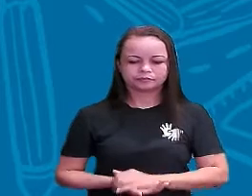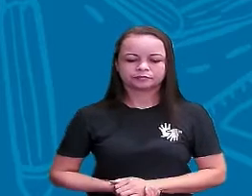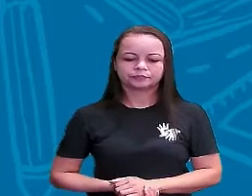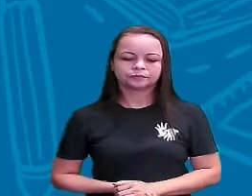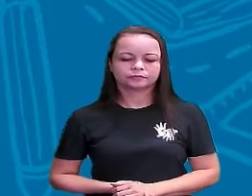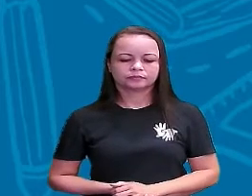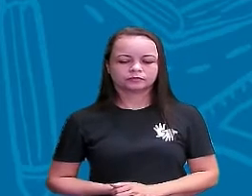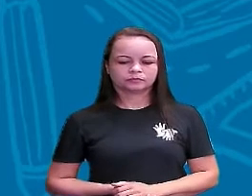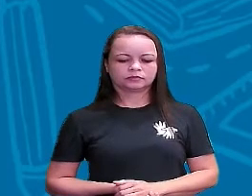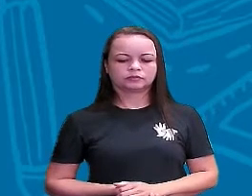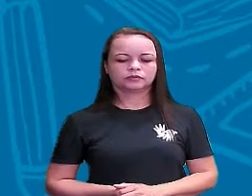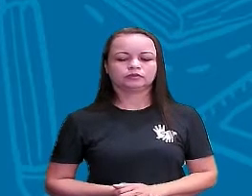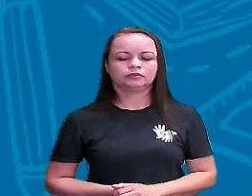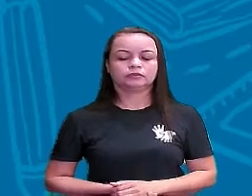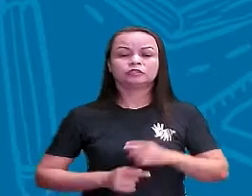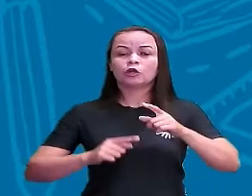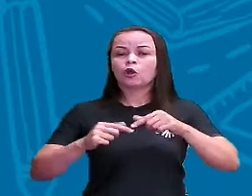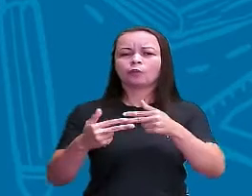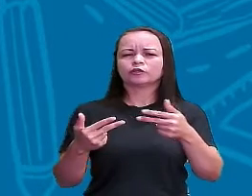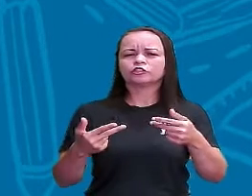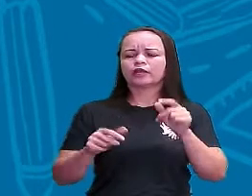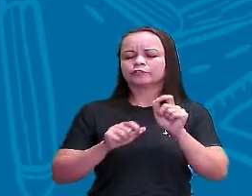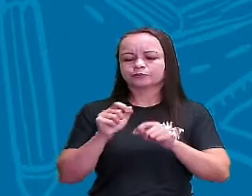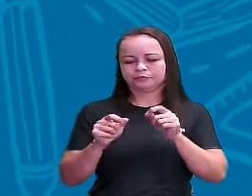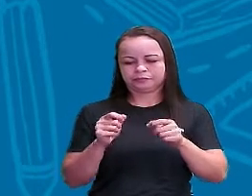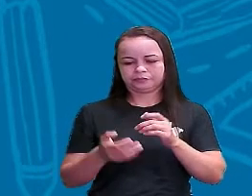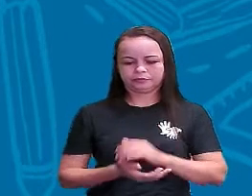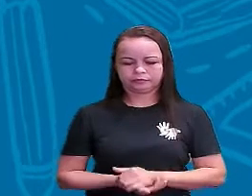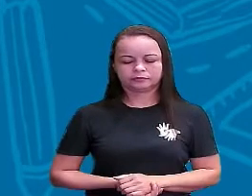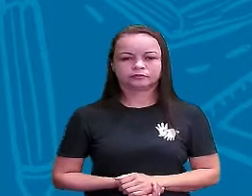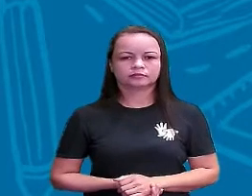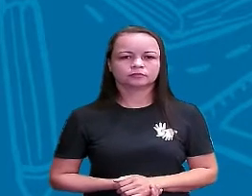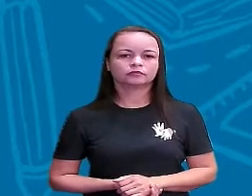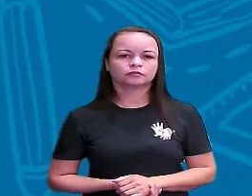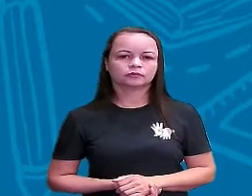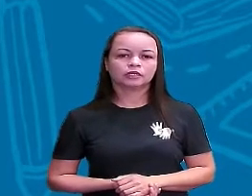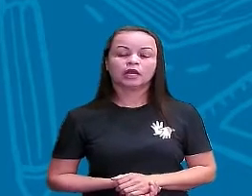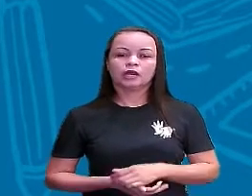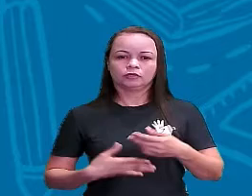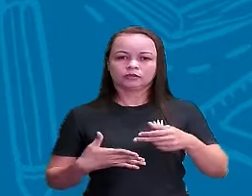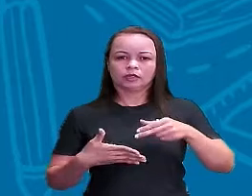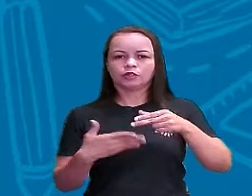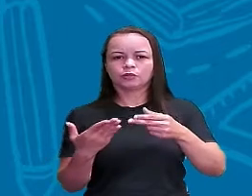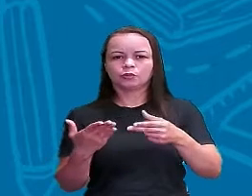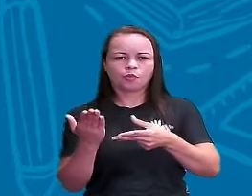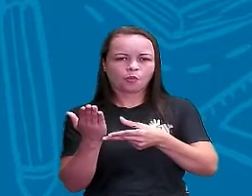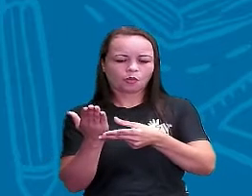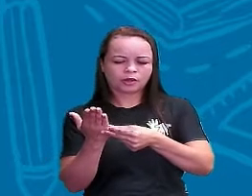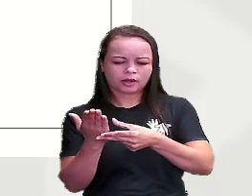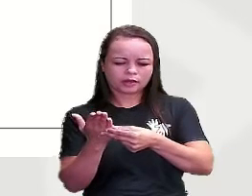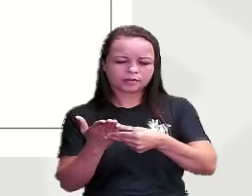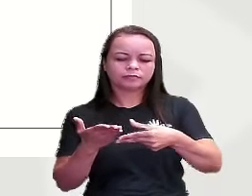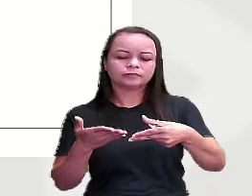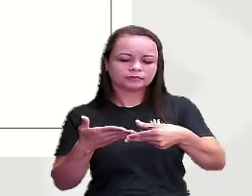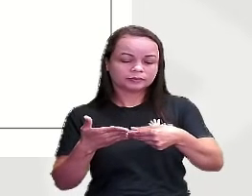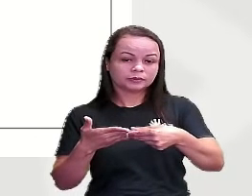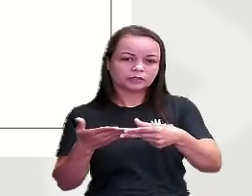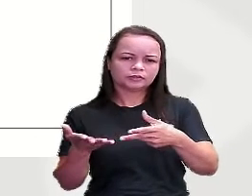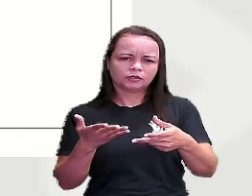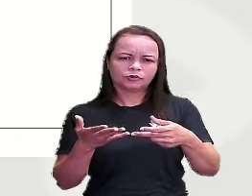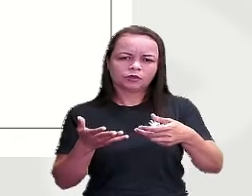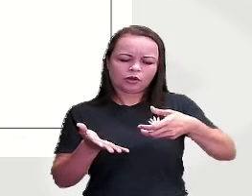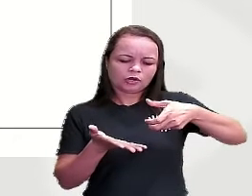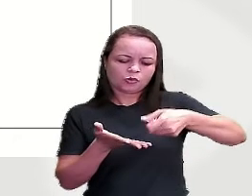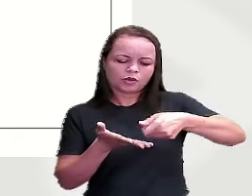Que objetos são esses? Aqui do ladinho Eu tenho Um clips Aquele que coloca no grampeador Que a